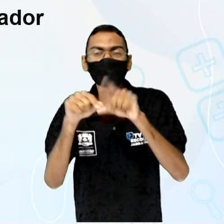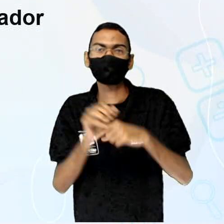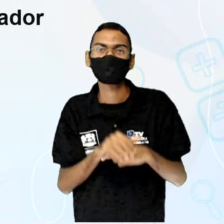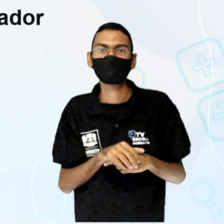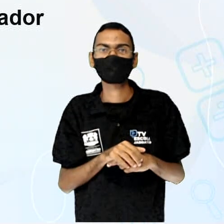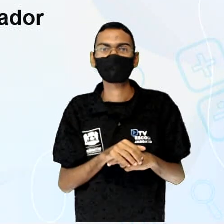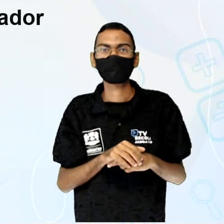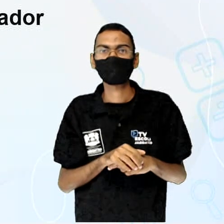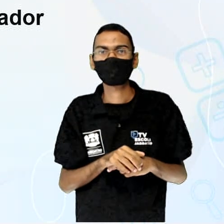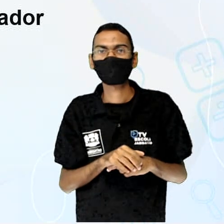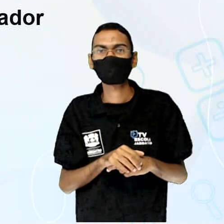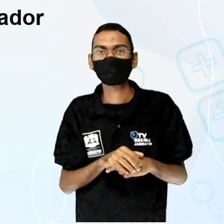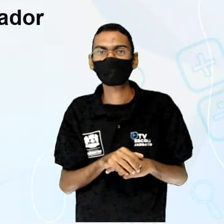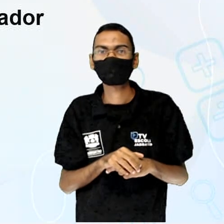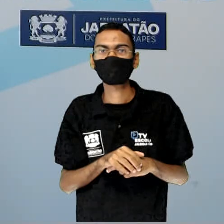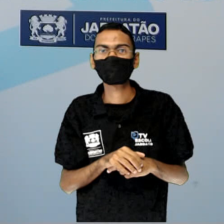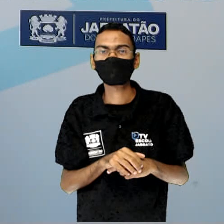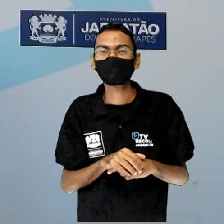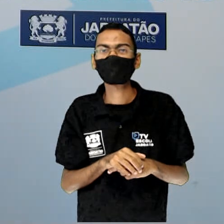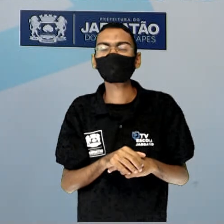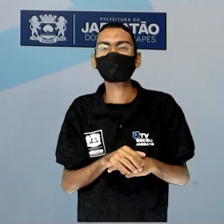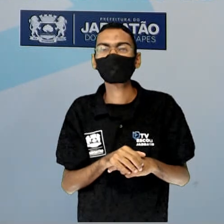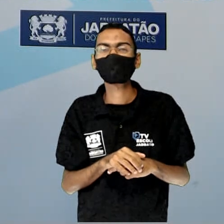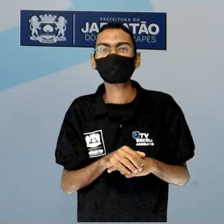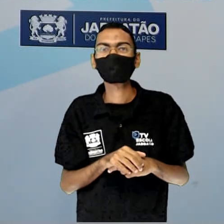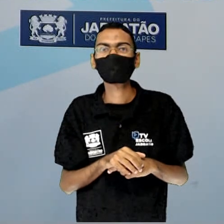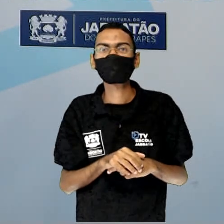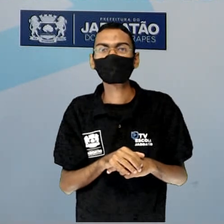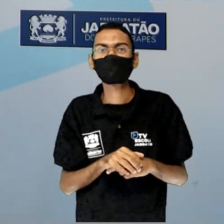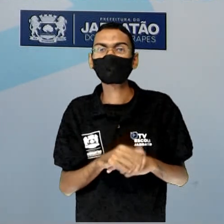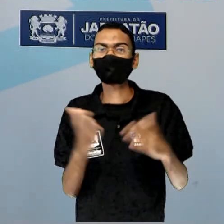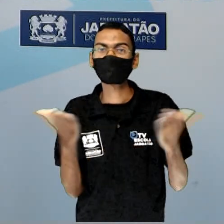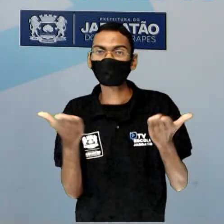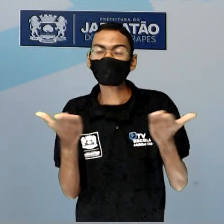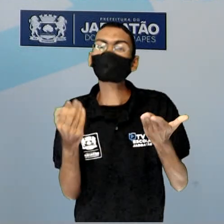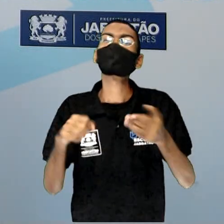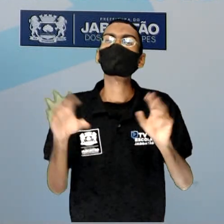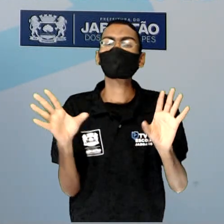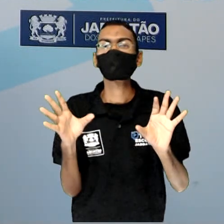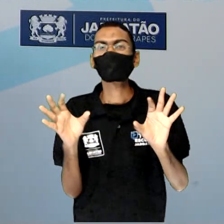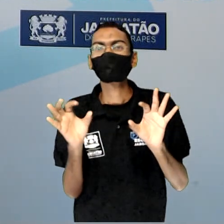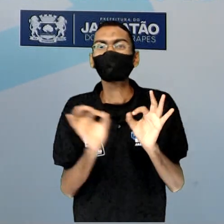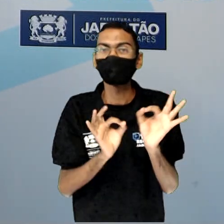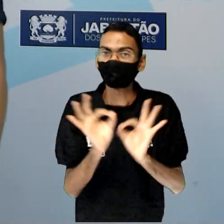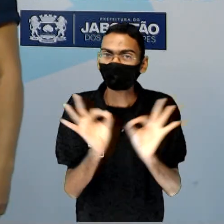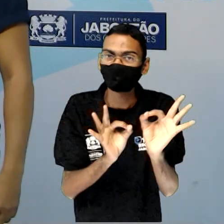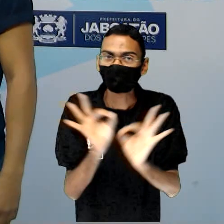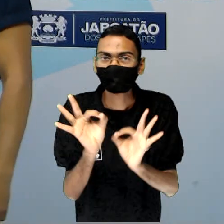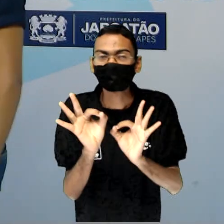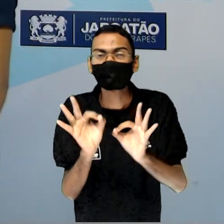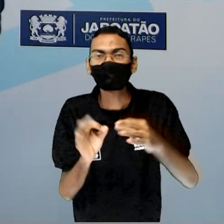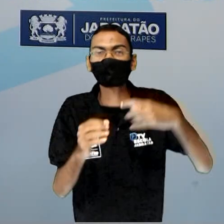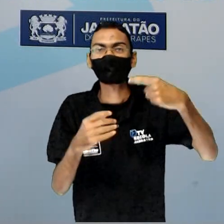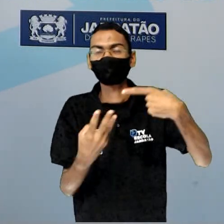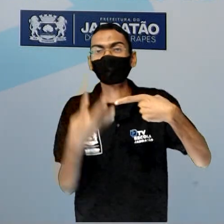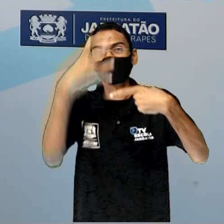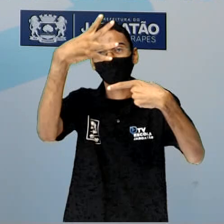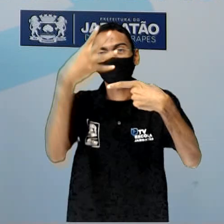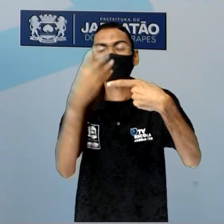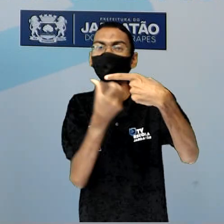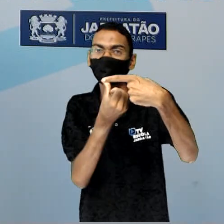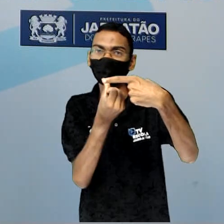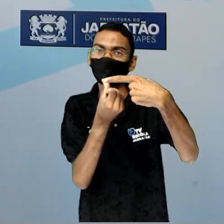pois Magali resolveu comer quatro partes. Formamos a fração 4 dezesseis avos. Observem que